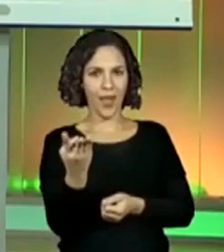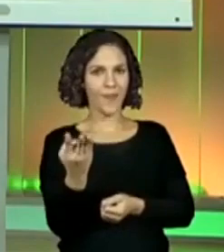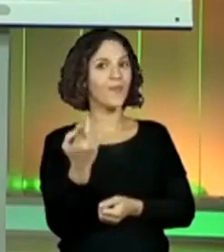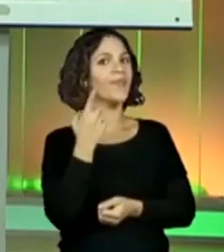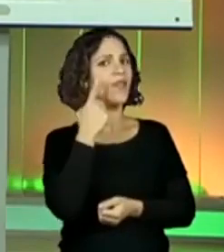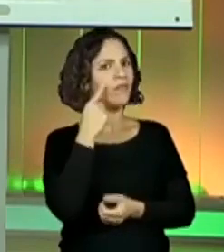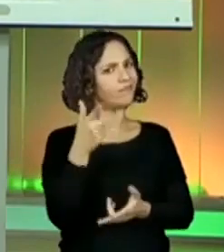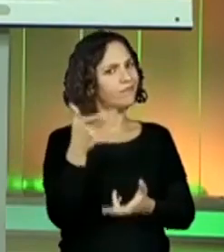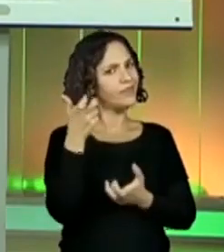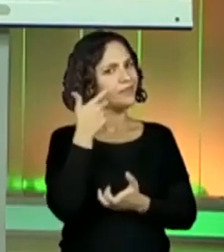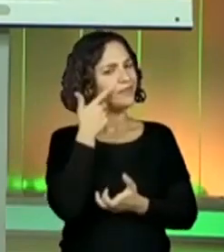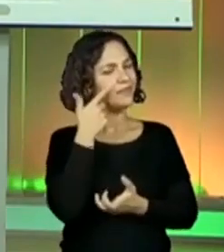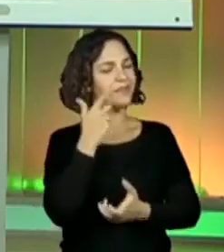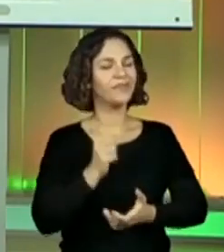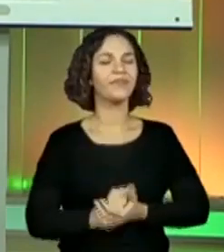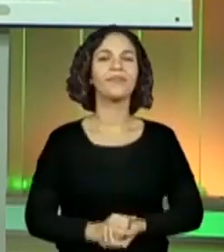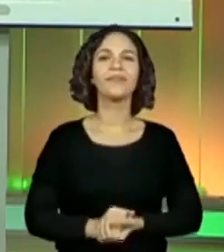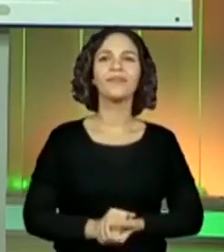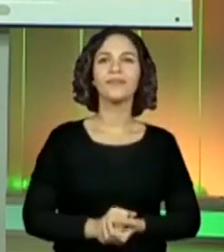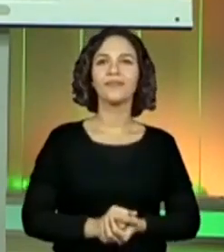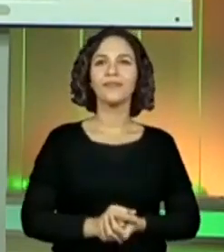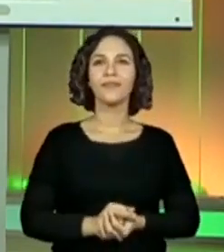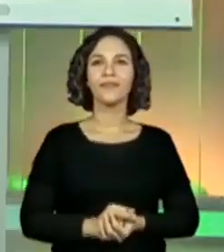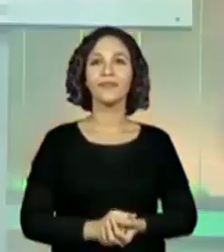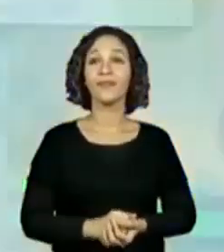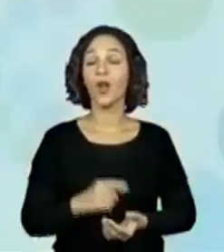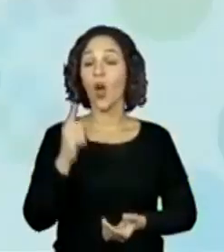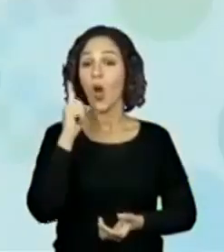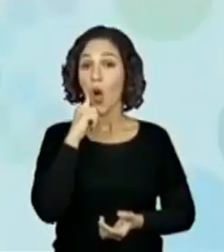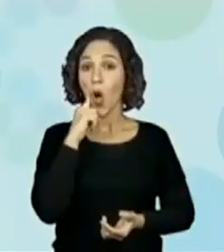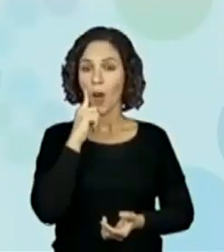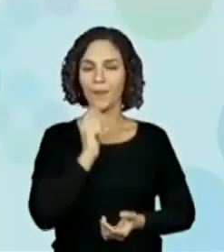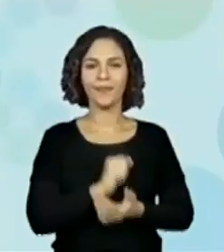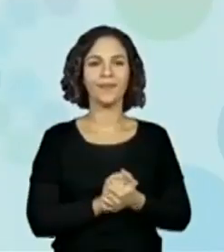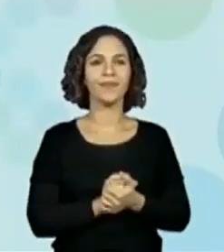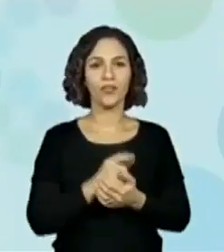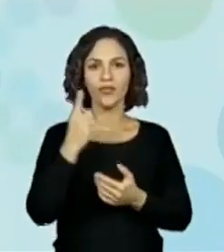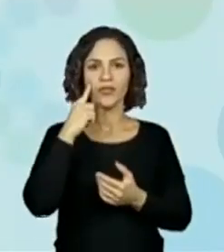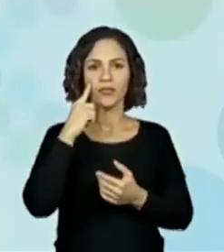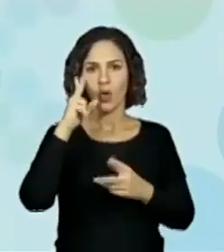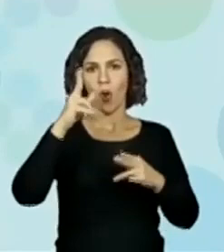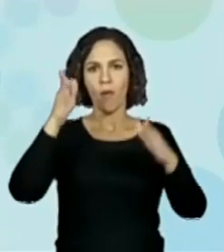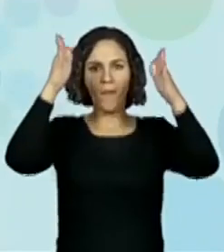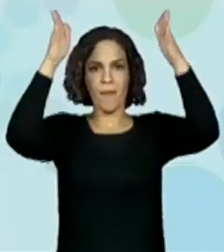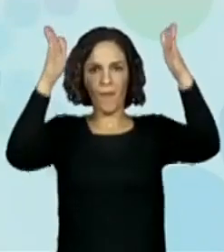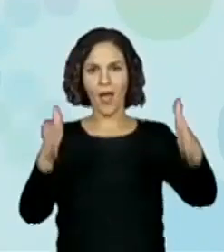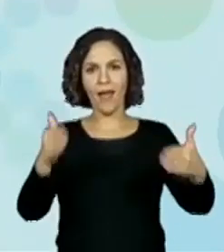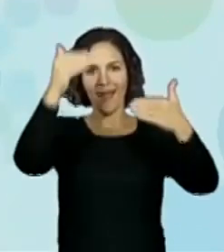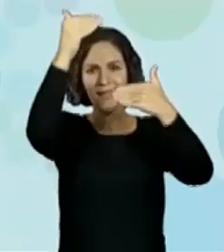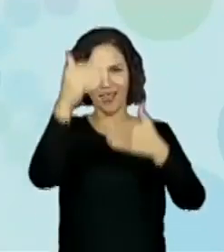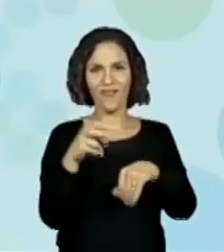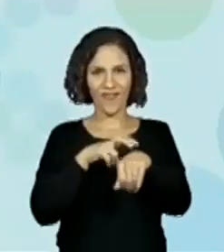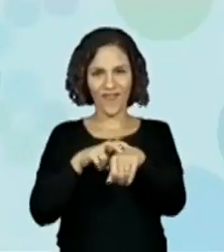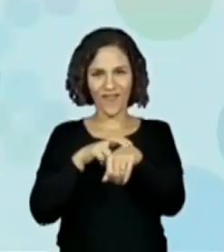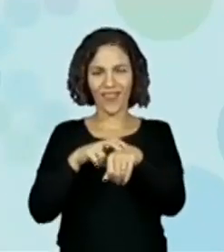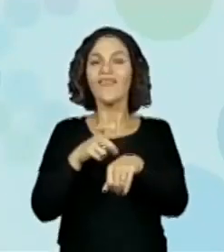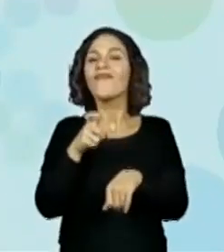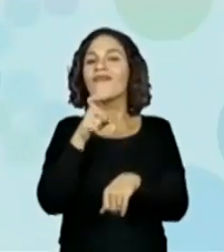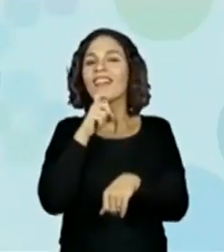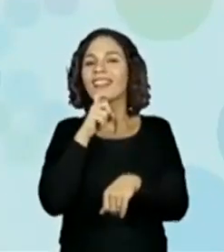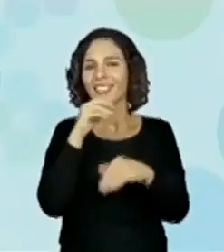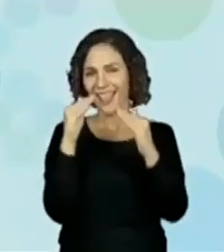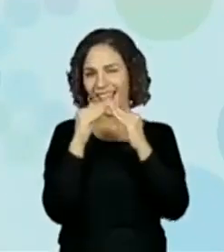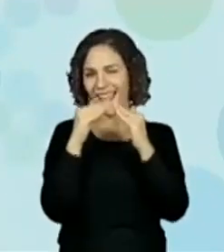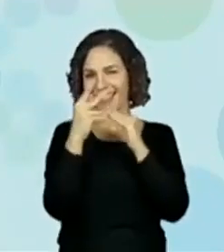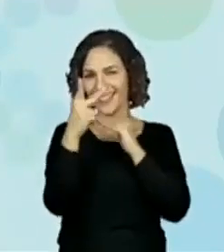aqui, eu vou mudar aqui. Vamos contar azulejo. Está vendo aqui essa paredinha aqui, toda verdinha aqui? Até escrevi